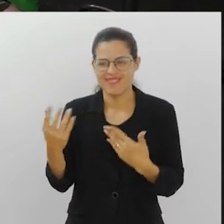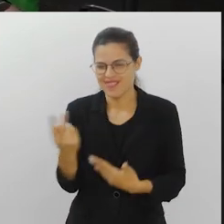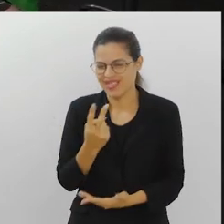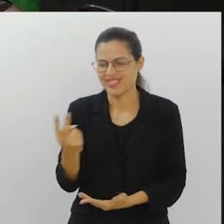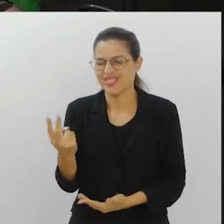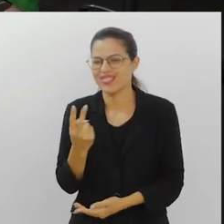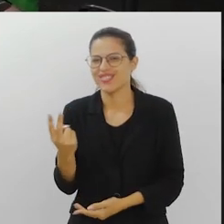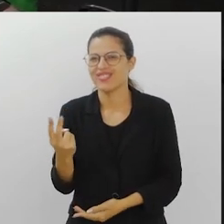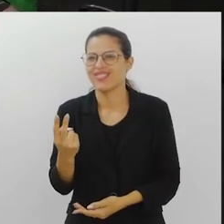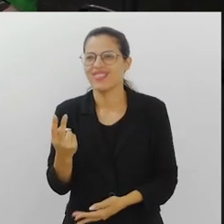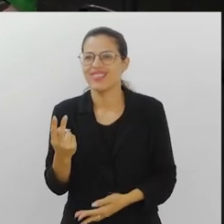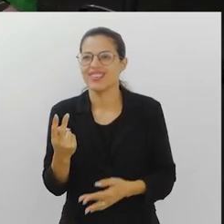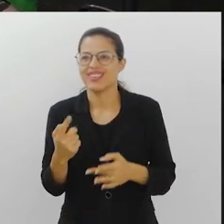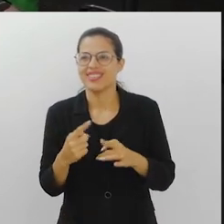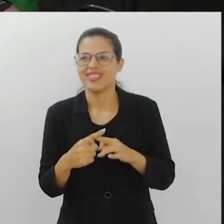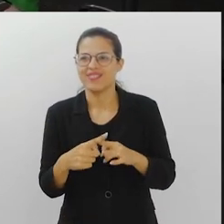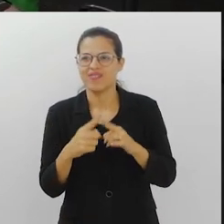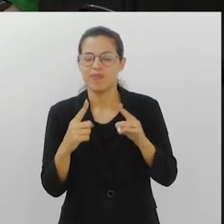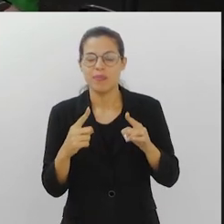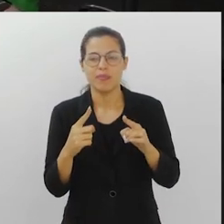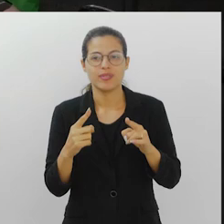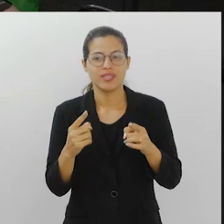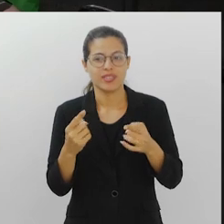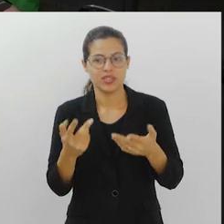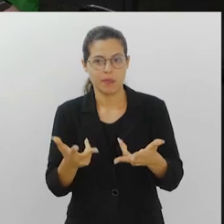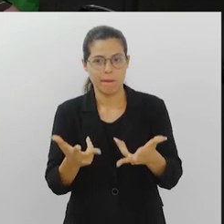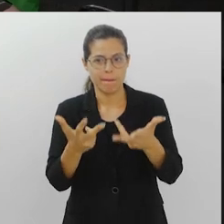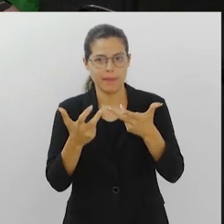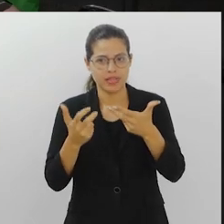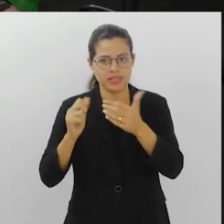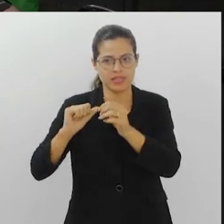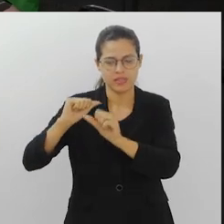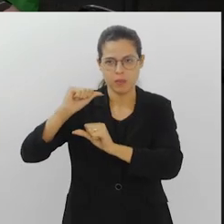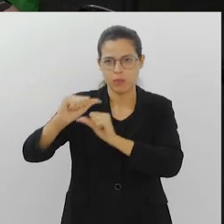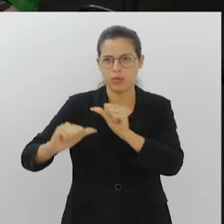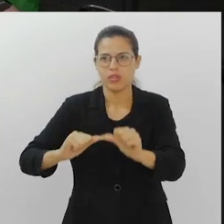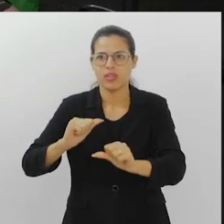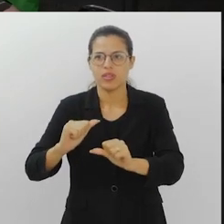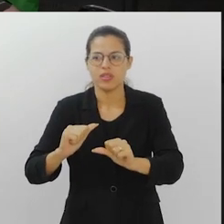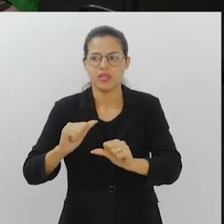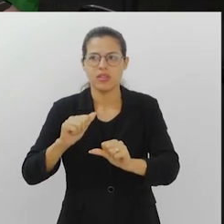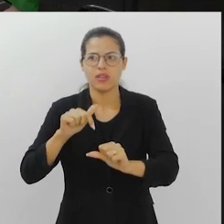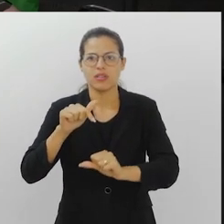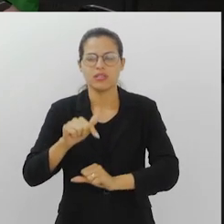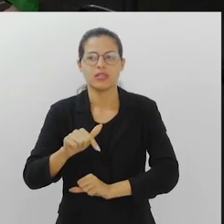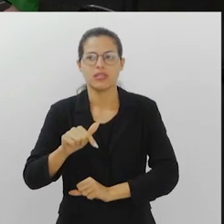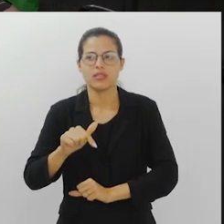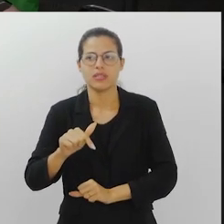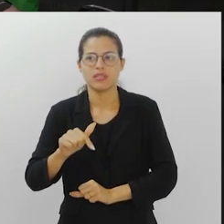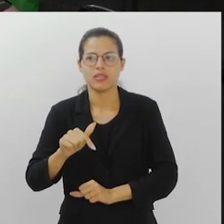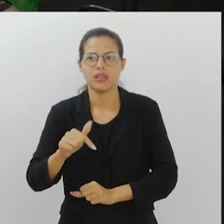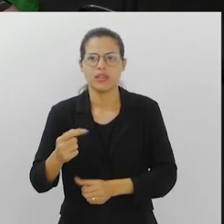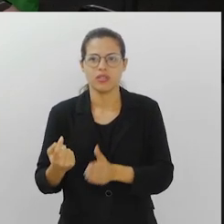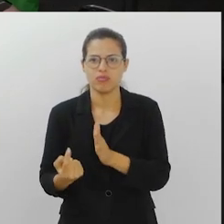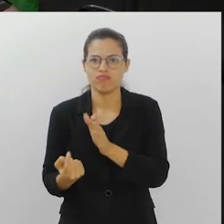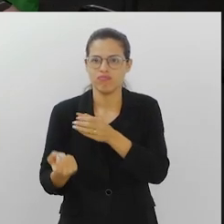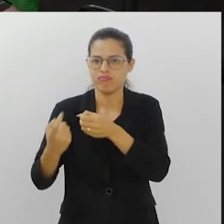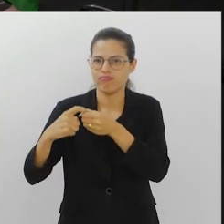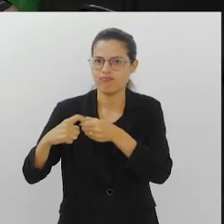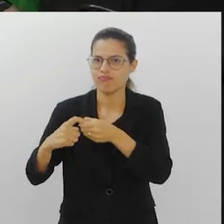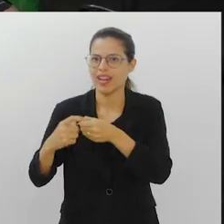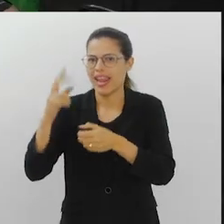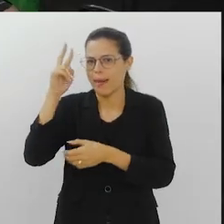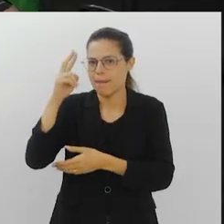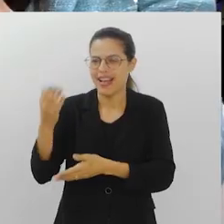aqui é outra. A gente vê essa mudança e remete um pouco a nós lá atrás.